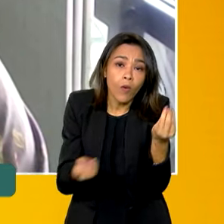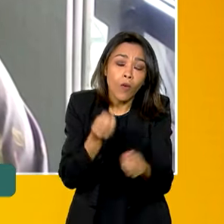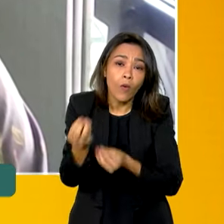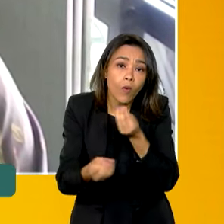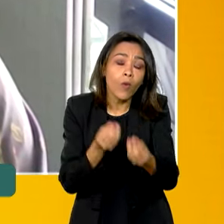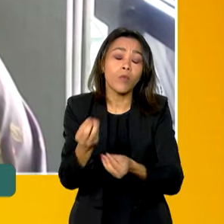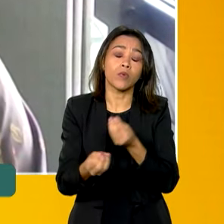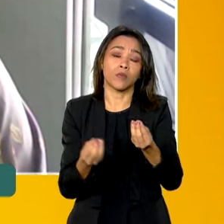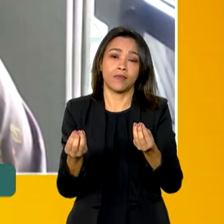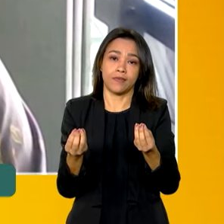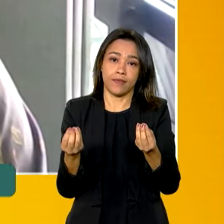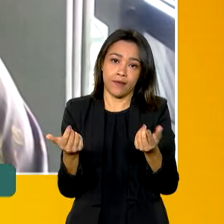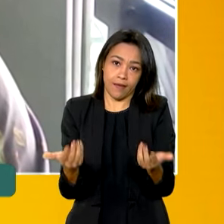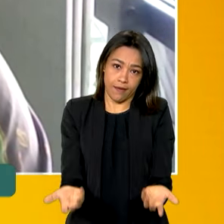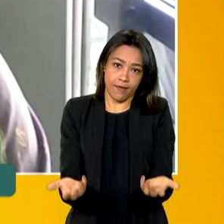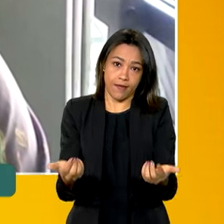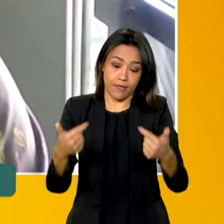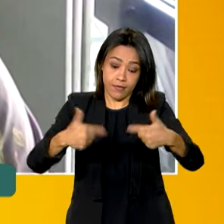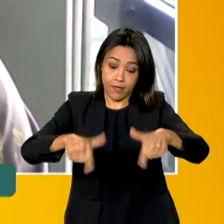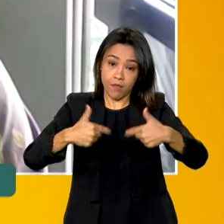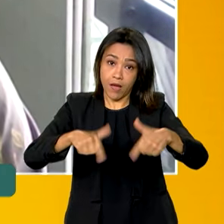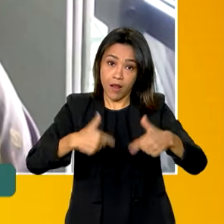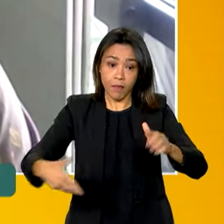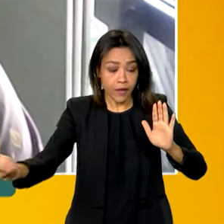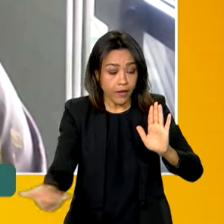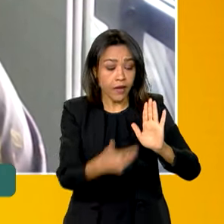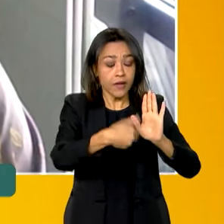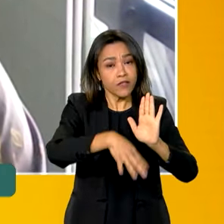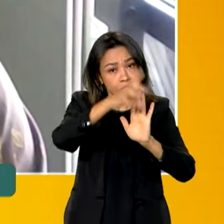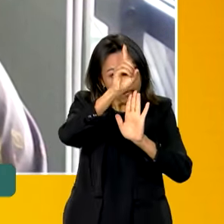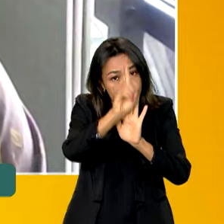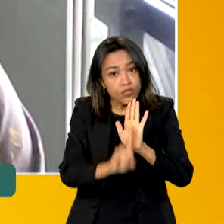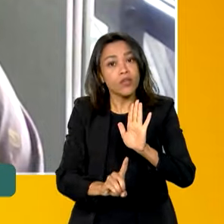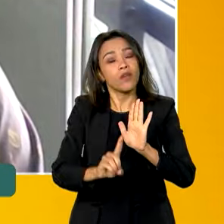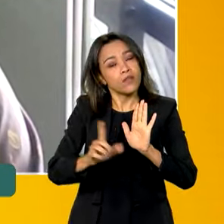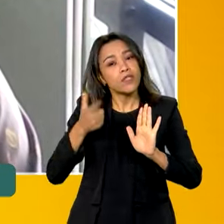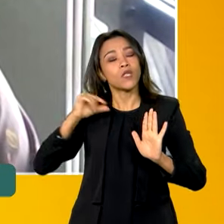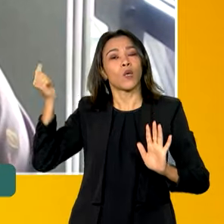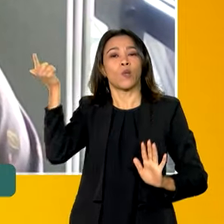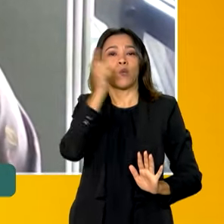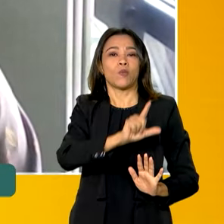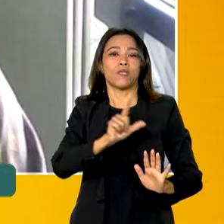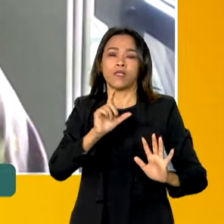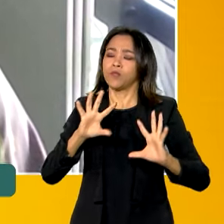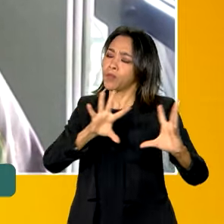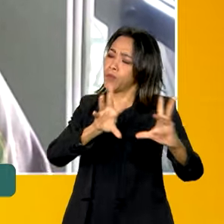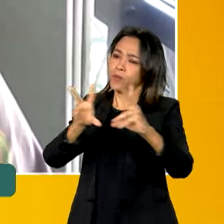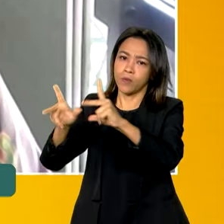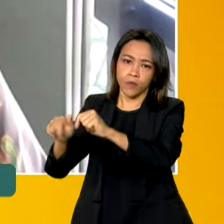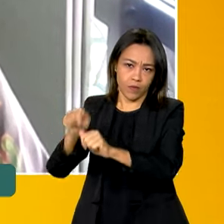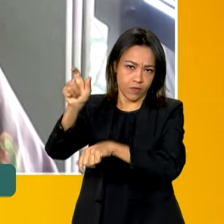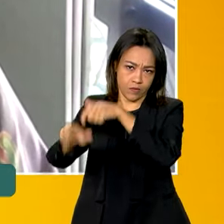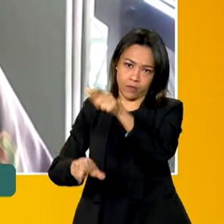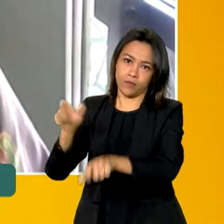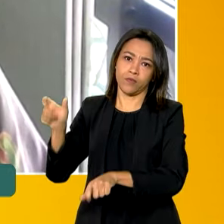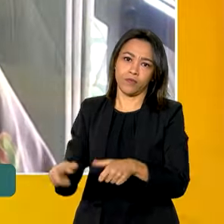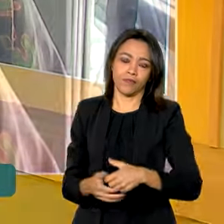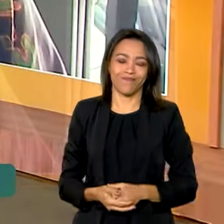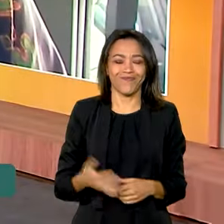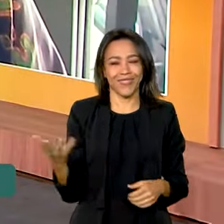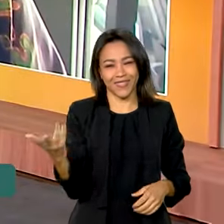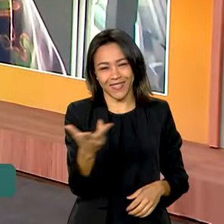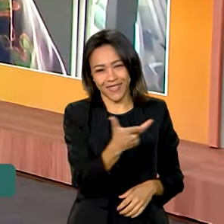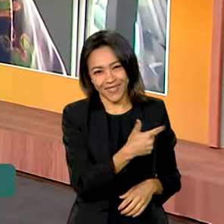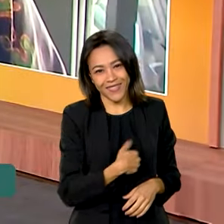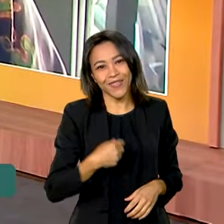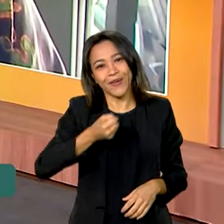para que esses direitos sejam alcançados por todas as pessoas. Excelente!